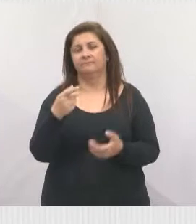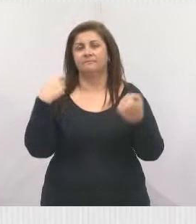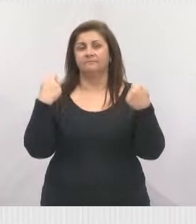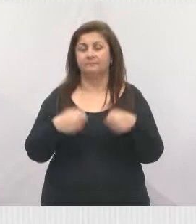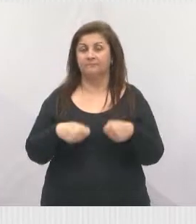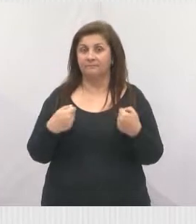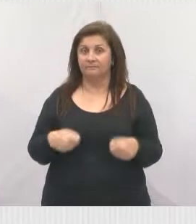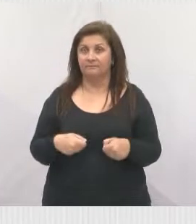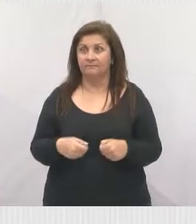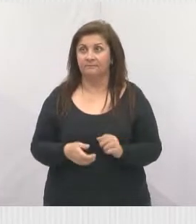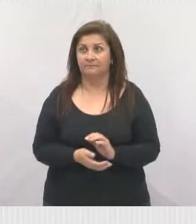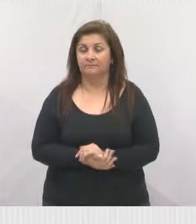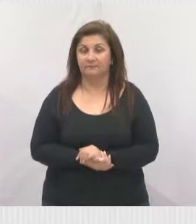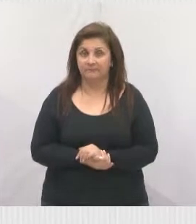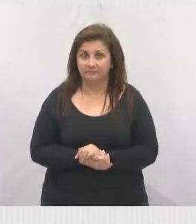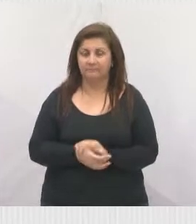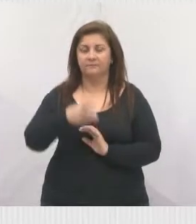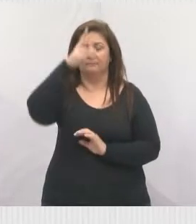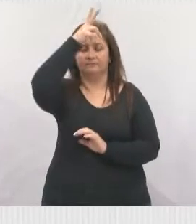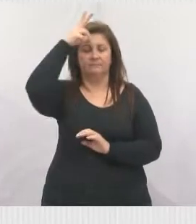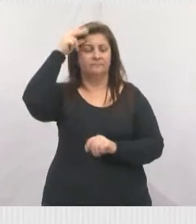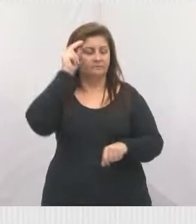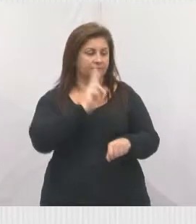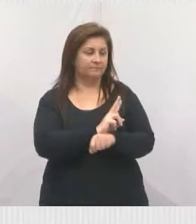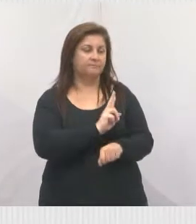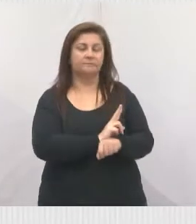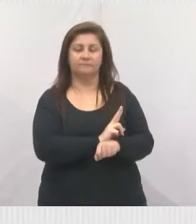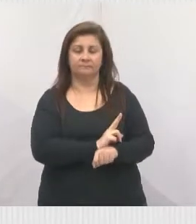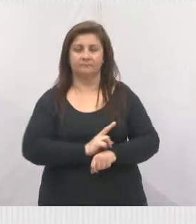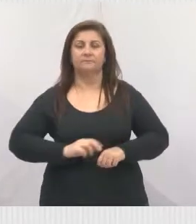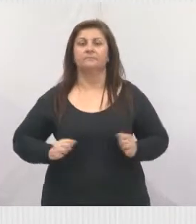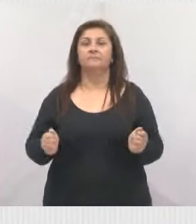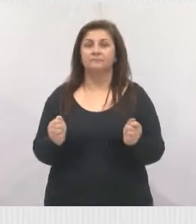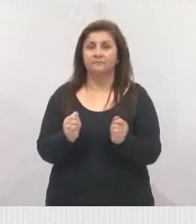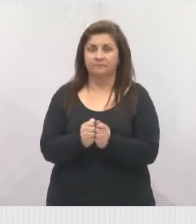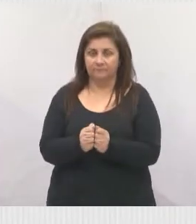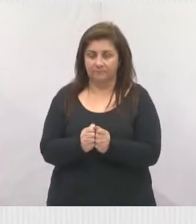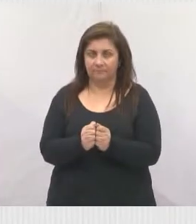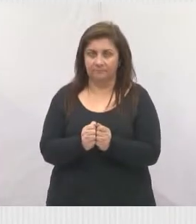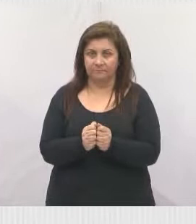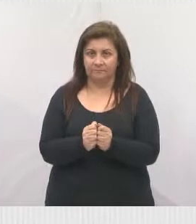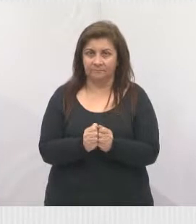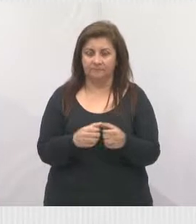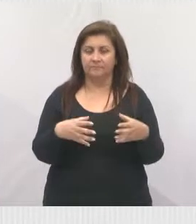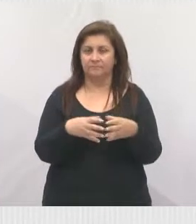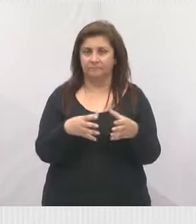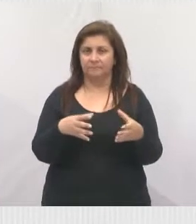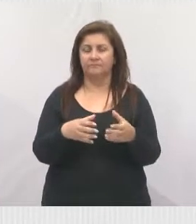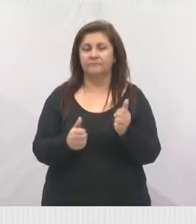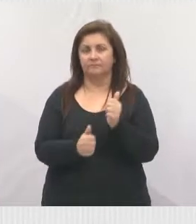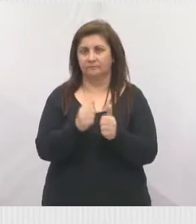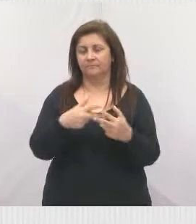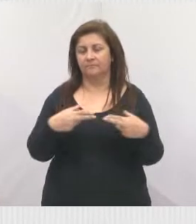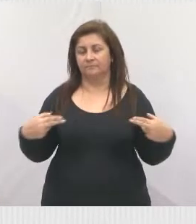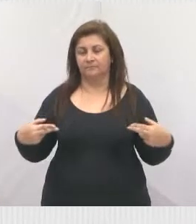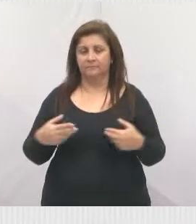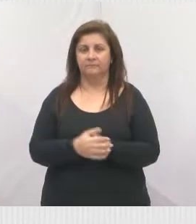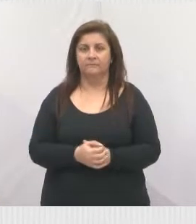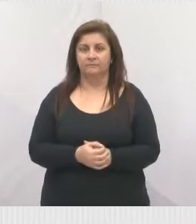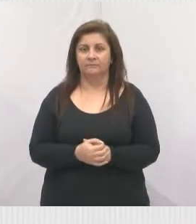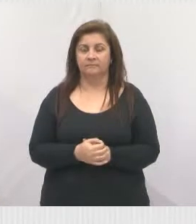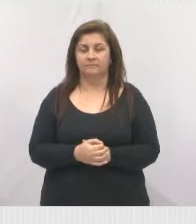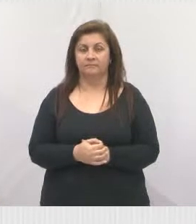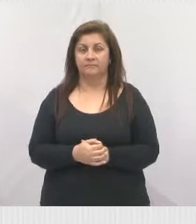campo tem que ser a prefeitura cuidar desse campo juntamente com a associação de esporte aqui da nossa cidade, para que quando